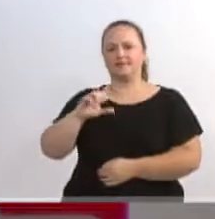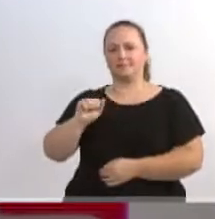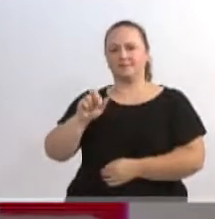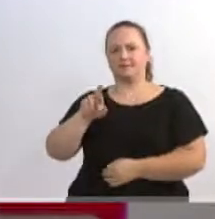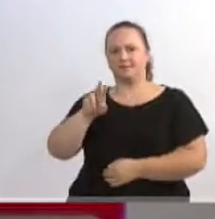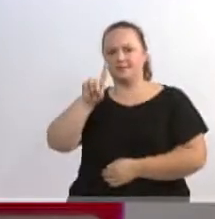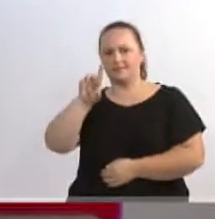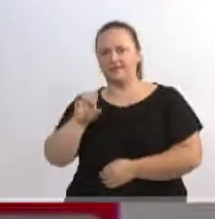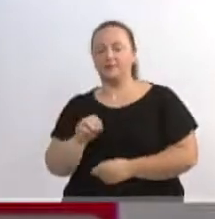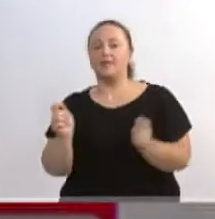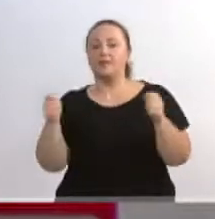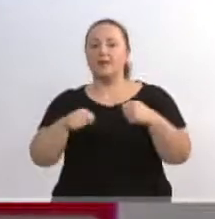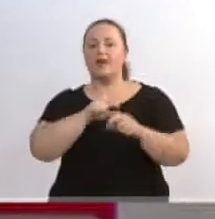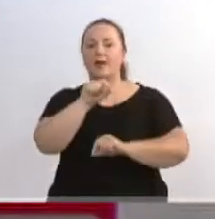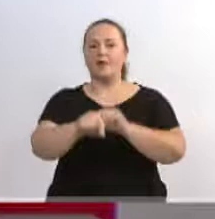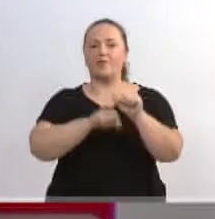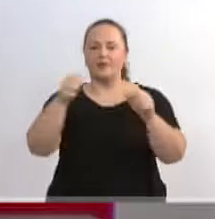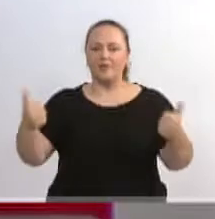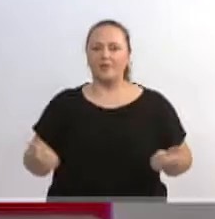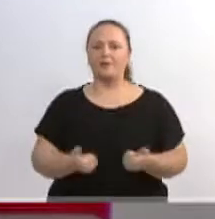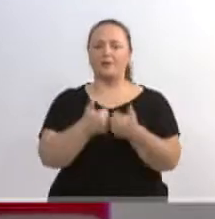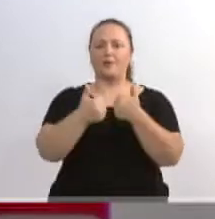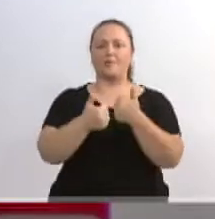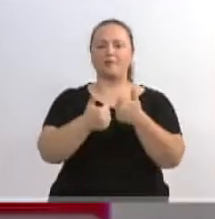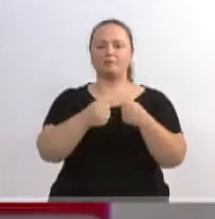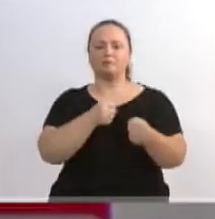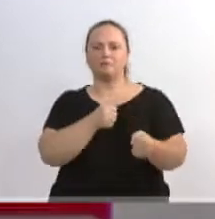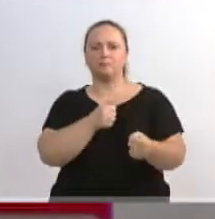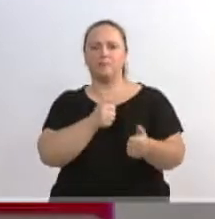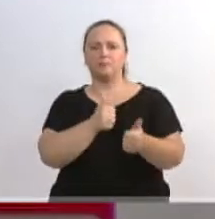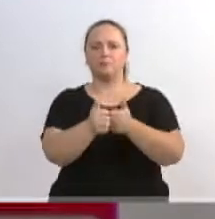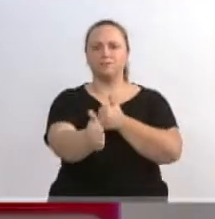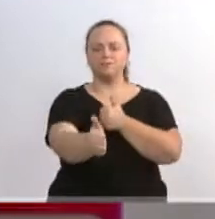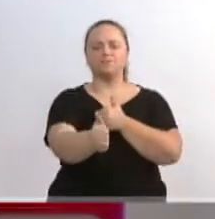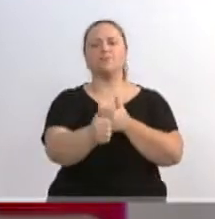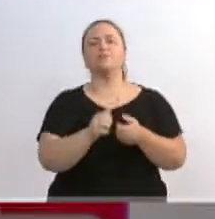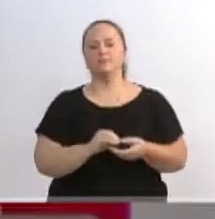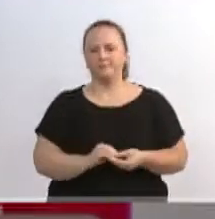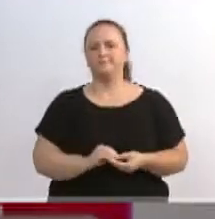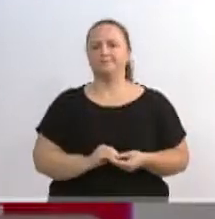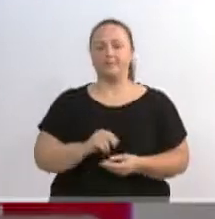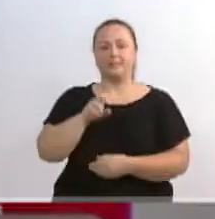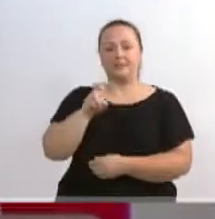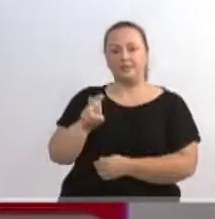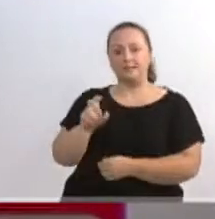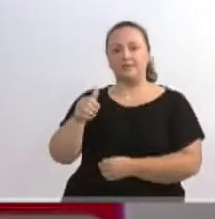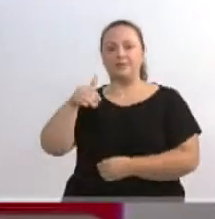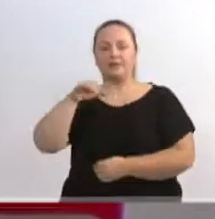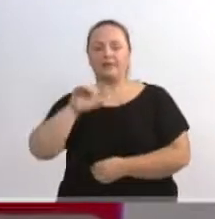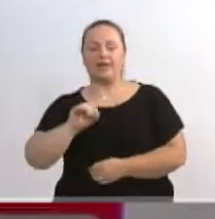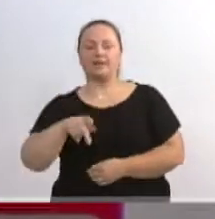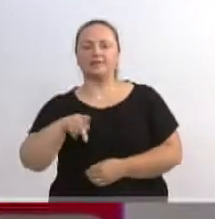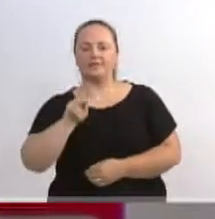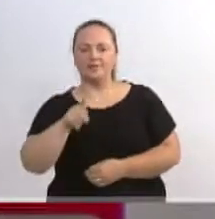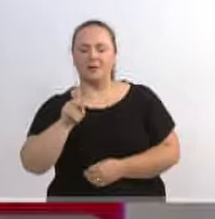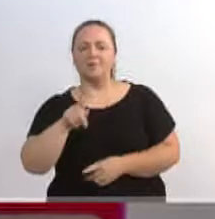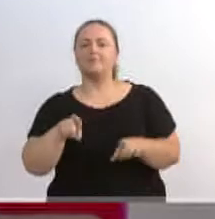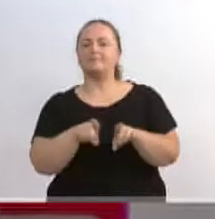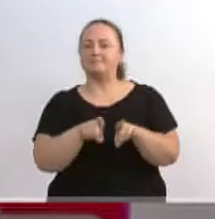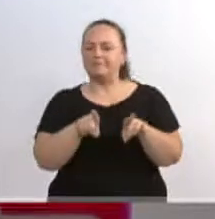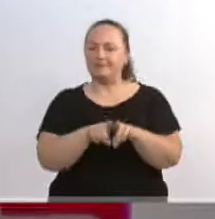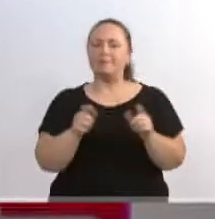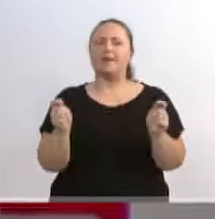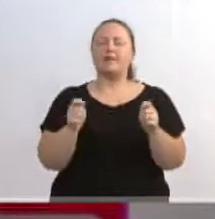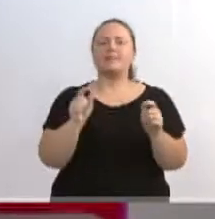na nossa autobefeste, uma corrida de abertura, não apenas nas modalidades de 5 e de 10 quilômetros, mas também uma corrida de 2,5 quilômetros, que